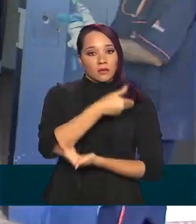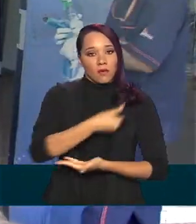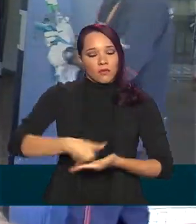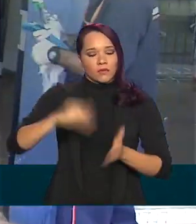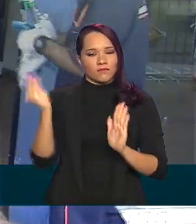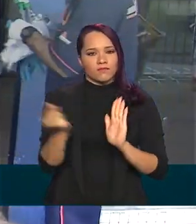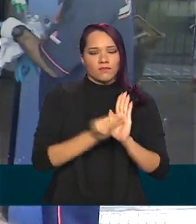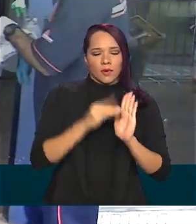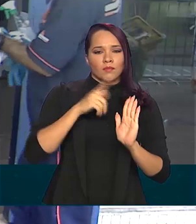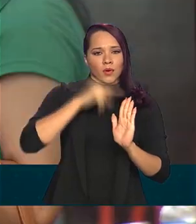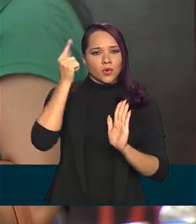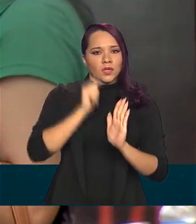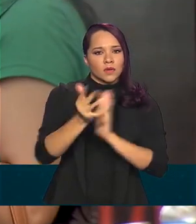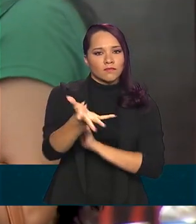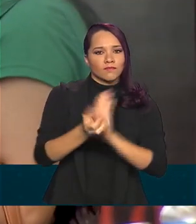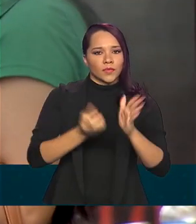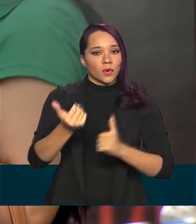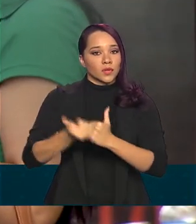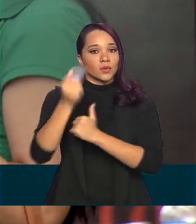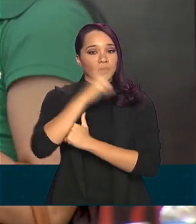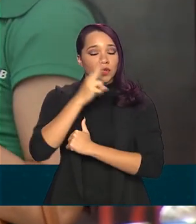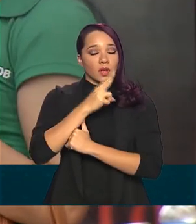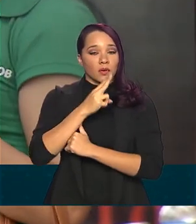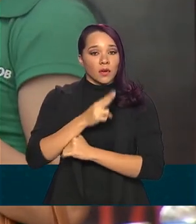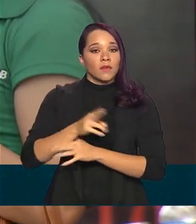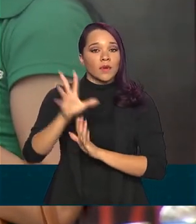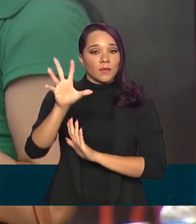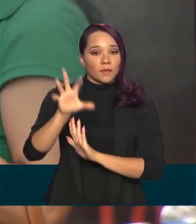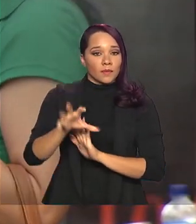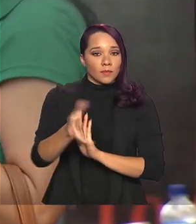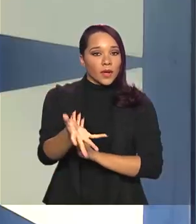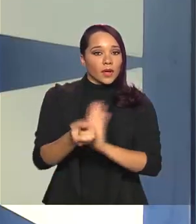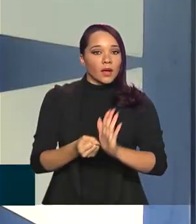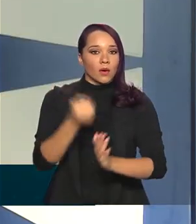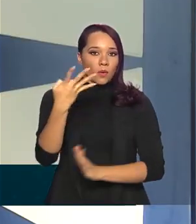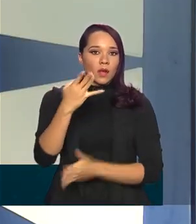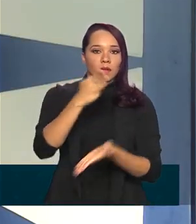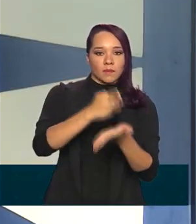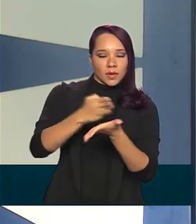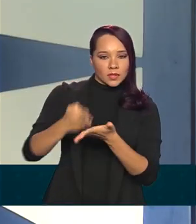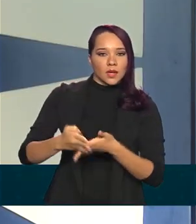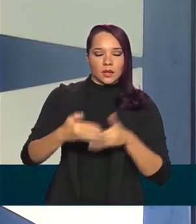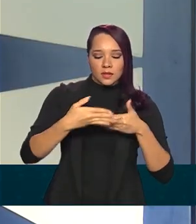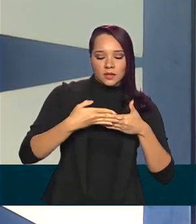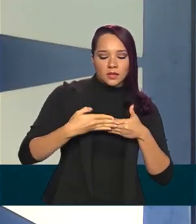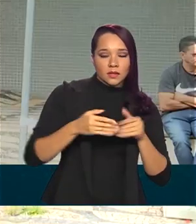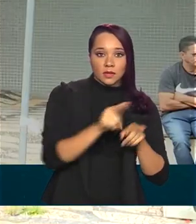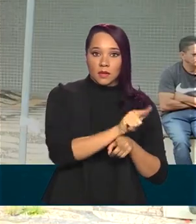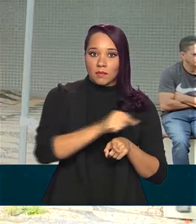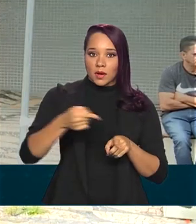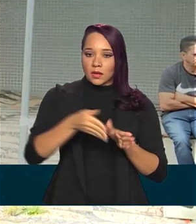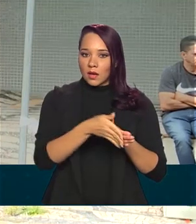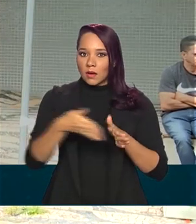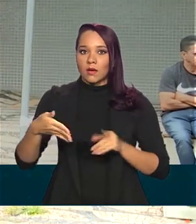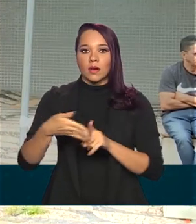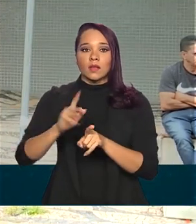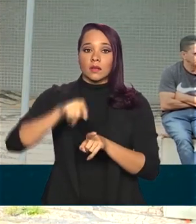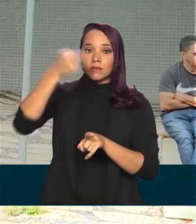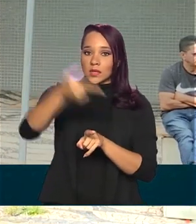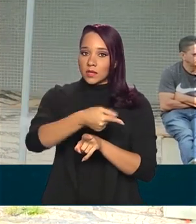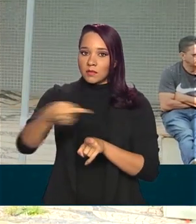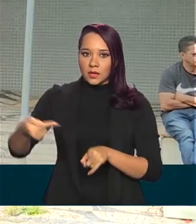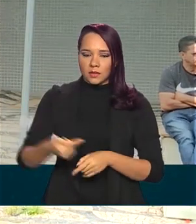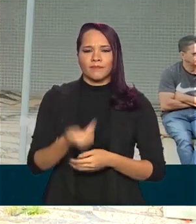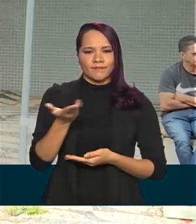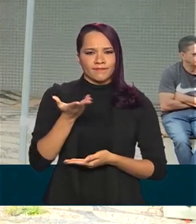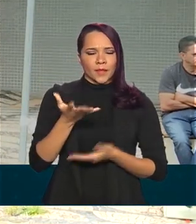para receber o auxílio emergencial, recebe a quarta parcela do benefício ao longo desta semana e da próxima. Quem quiser saber